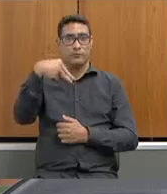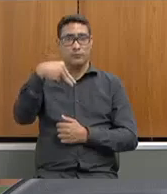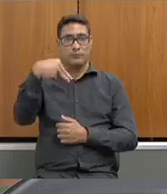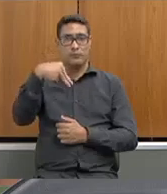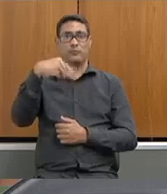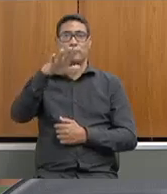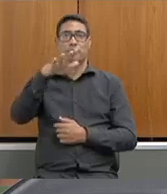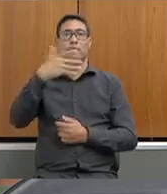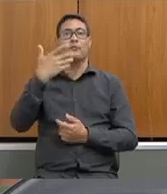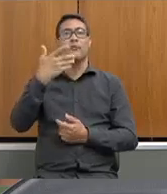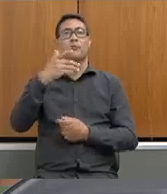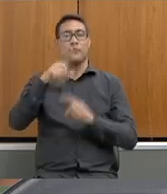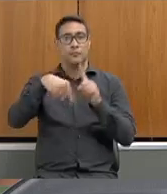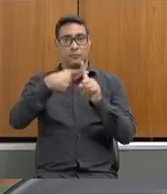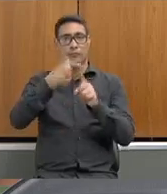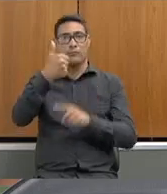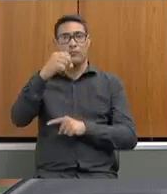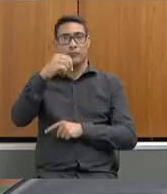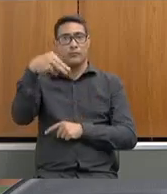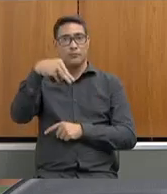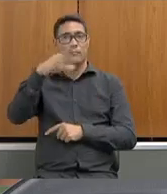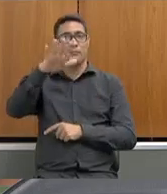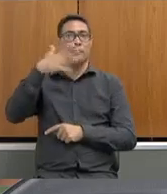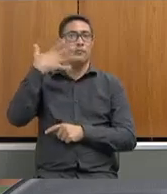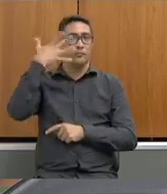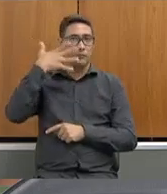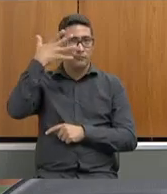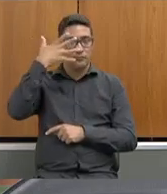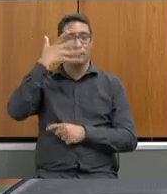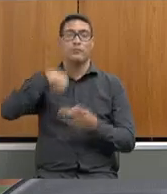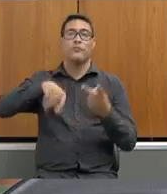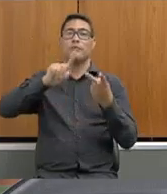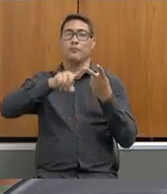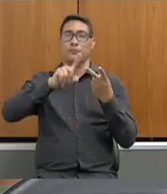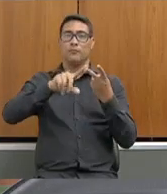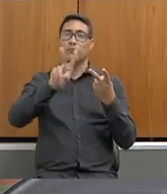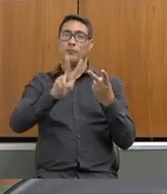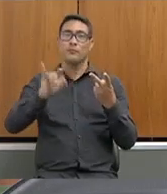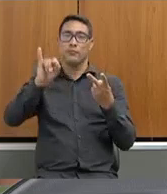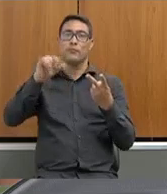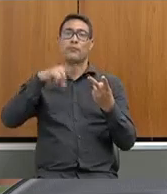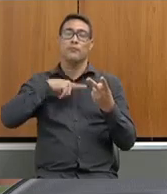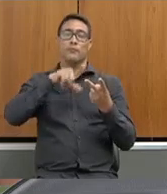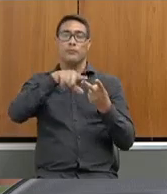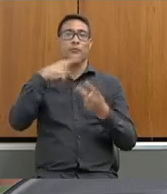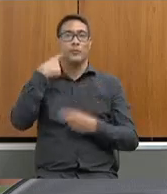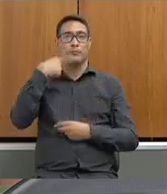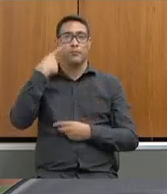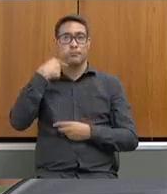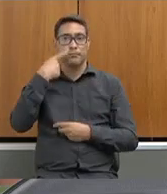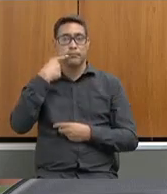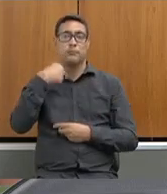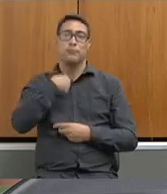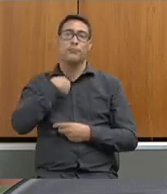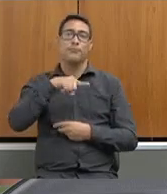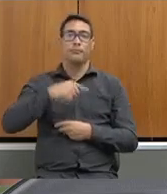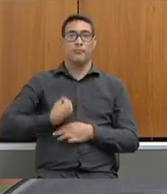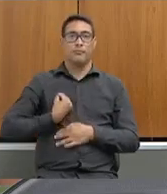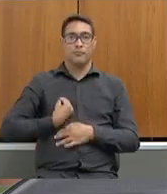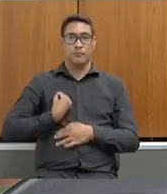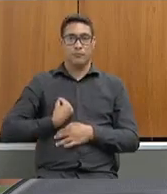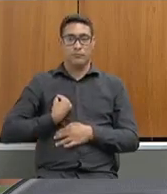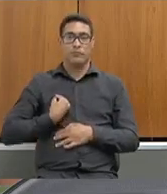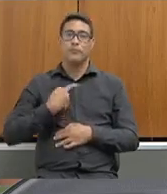prorrogáveis por mais 10, para sua exposição. Na sequência, será concedida a palavra às deputadas e aos deputados, nos termos da